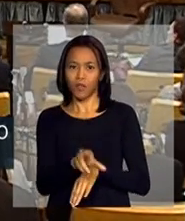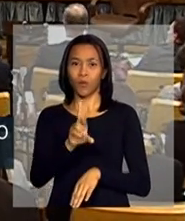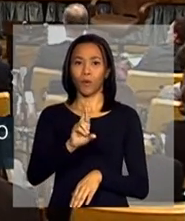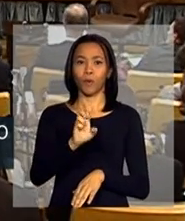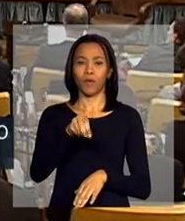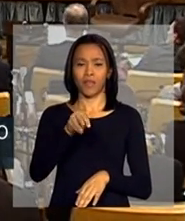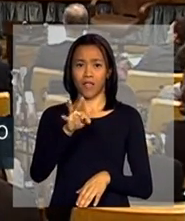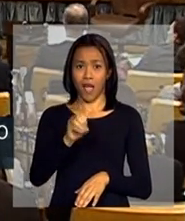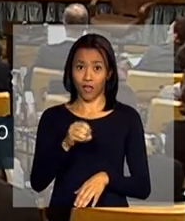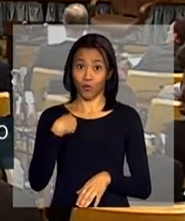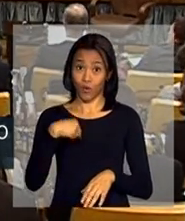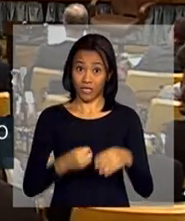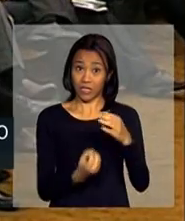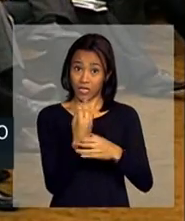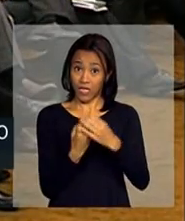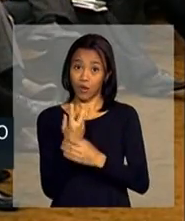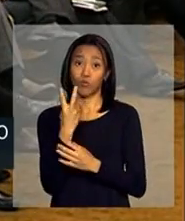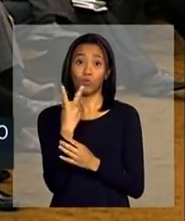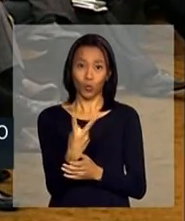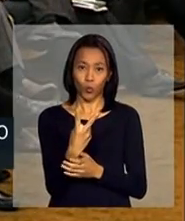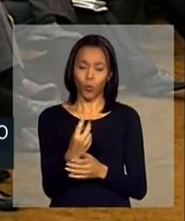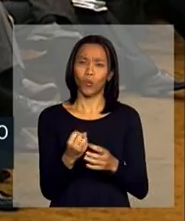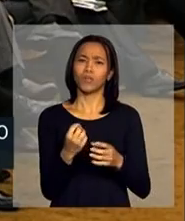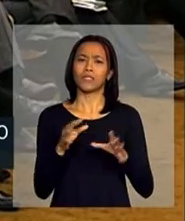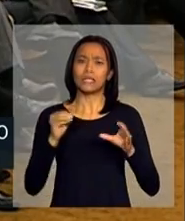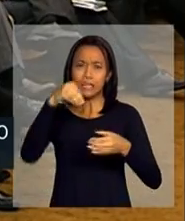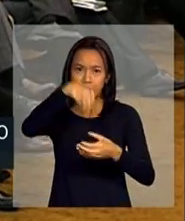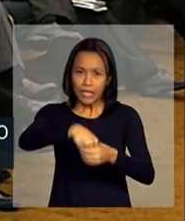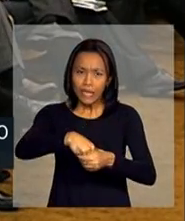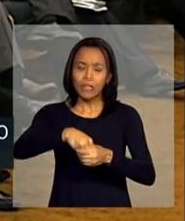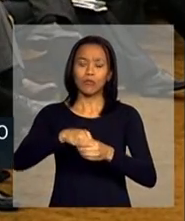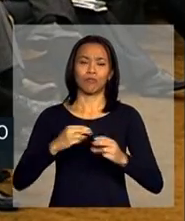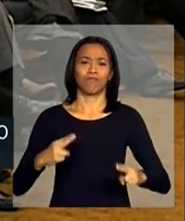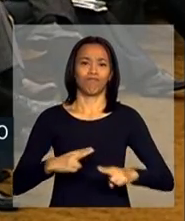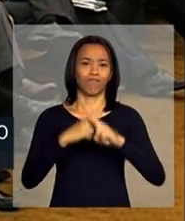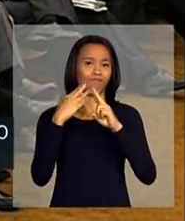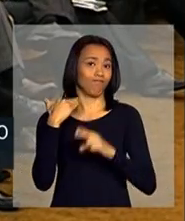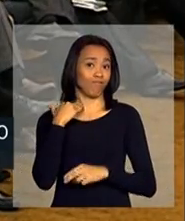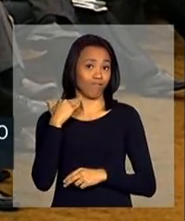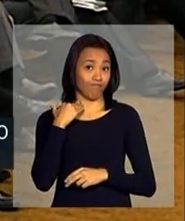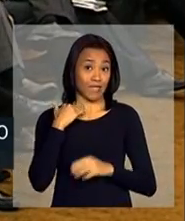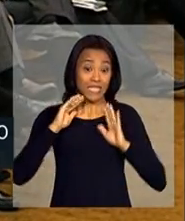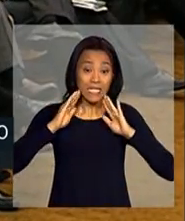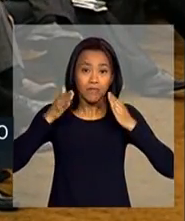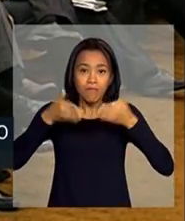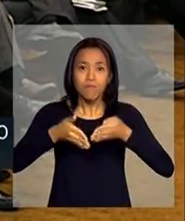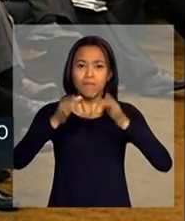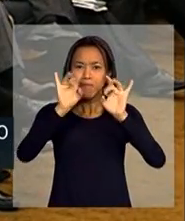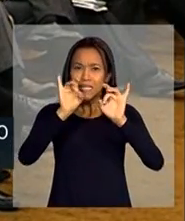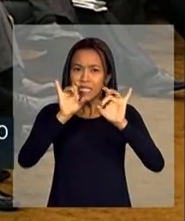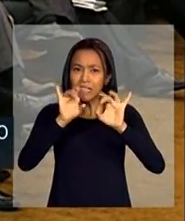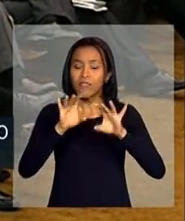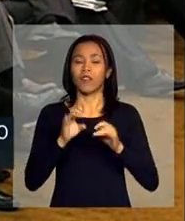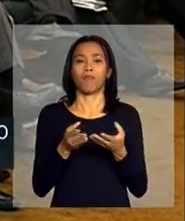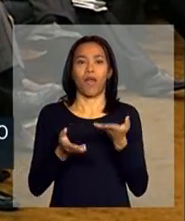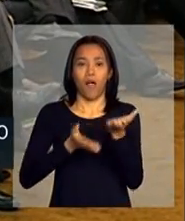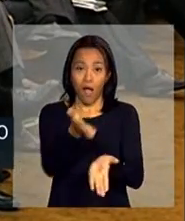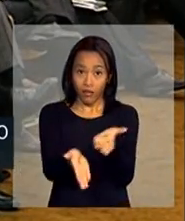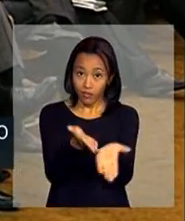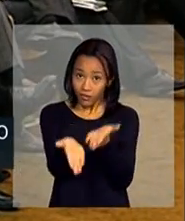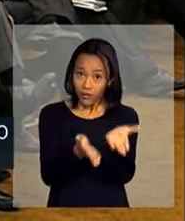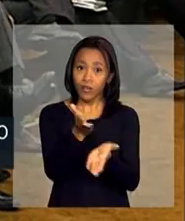áreas na Caixa Econômica, gerências nacionais específicas, para cuidar da inserção financeira, ou seja,